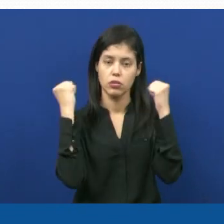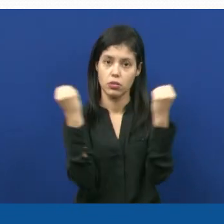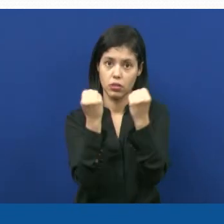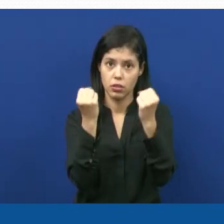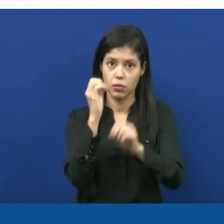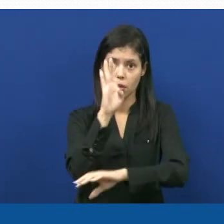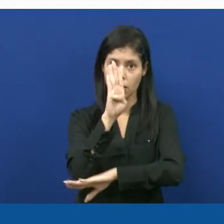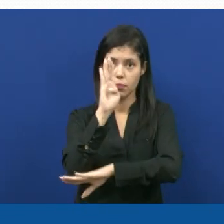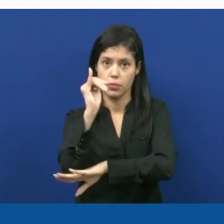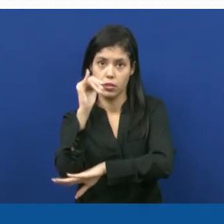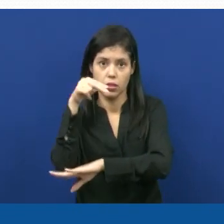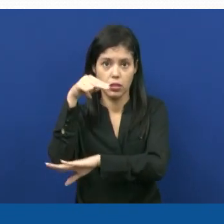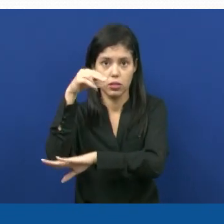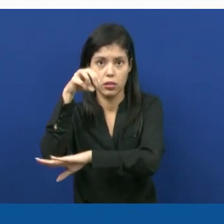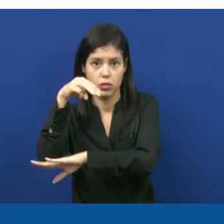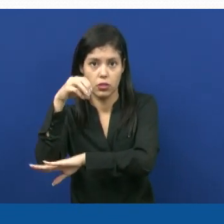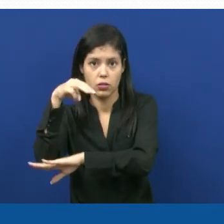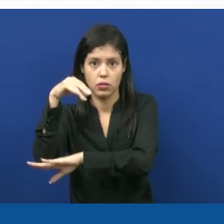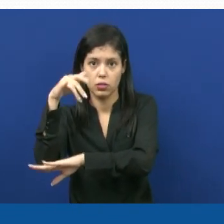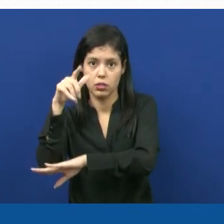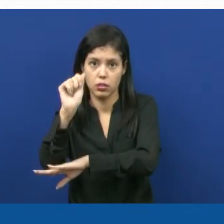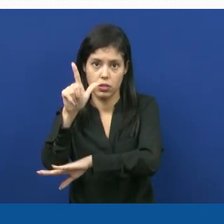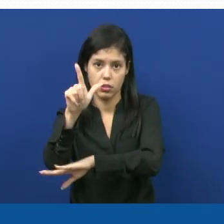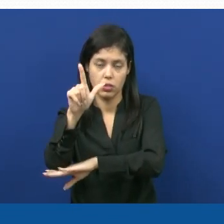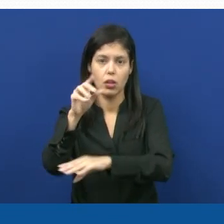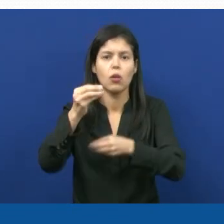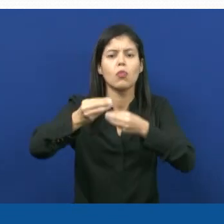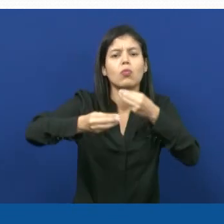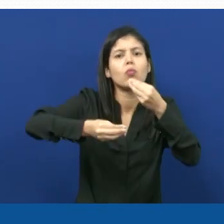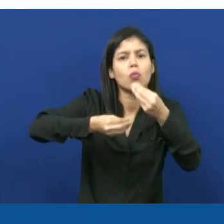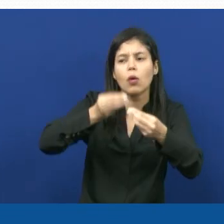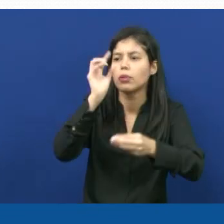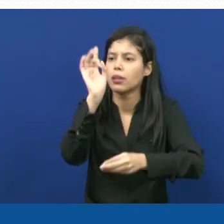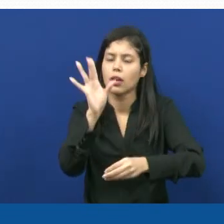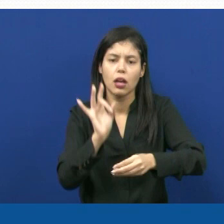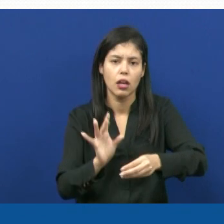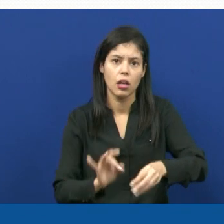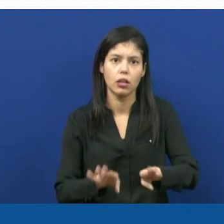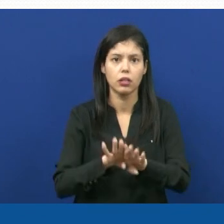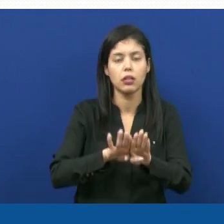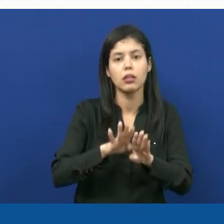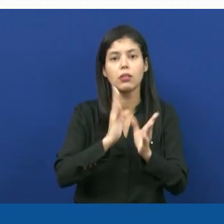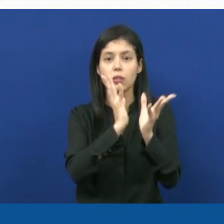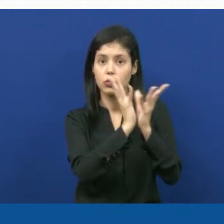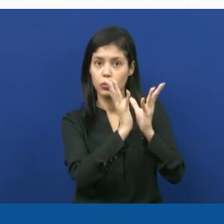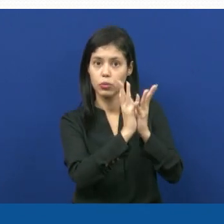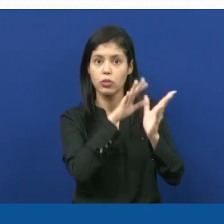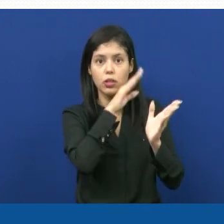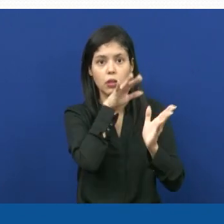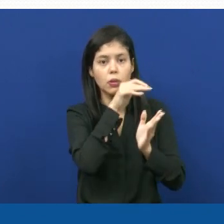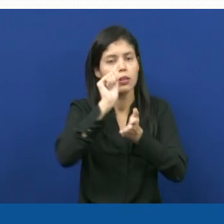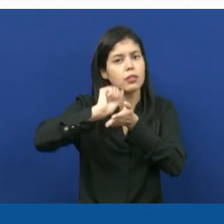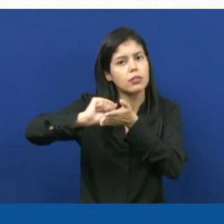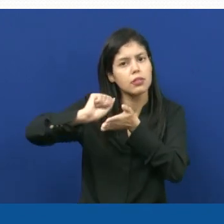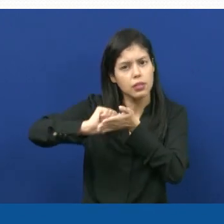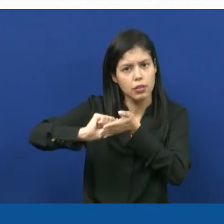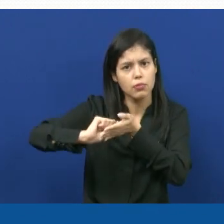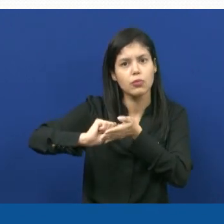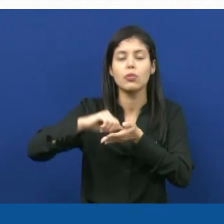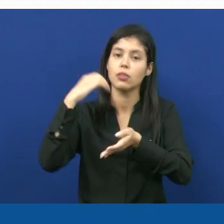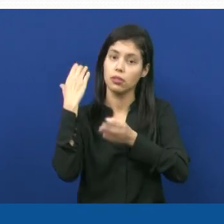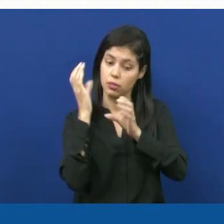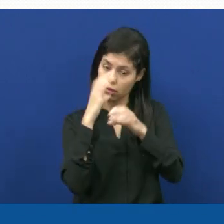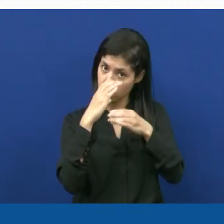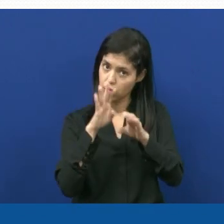binominal, ou seja, como que cada espécie deve ter escrito o seu nome científico.